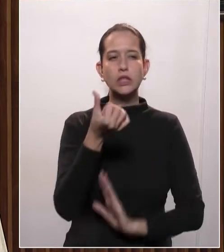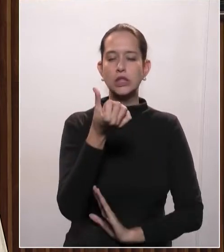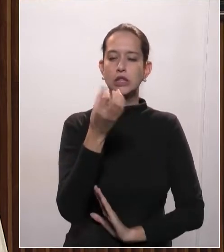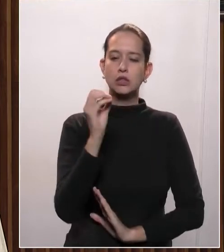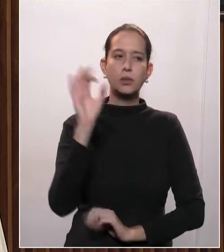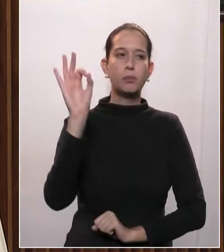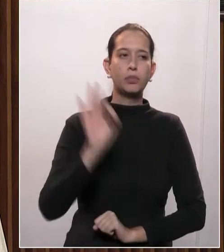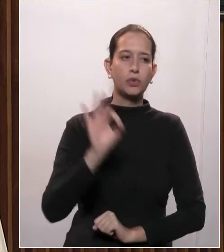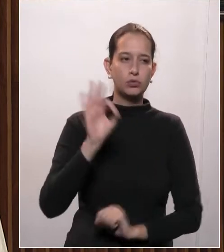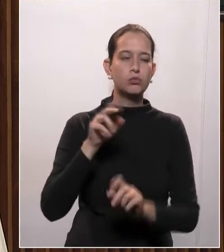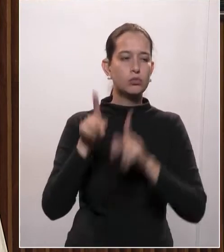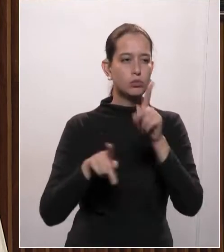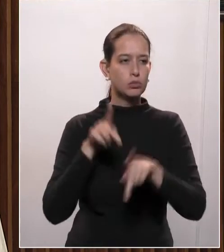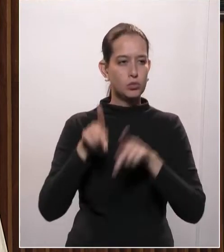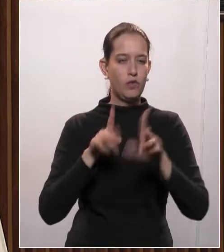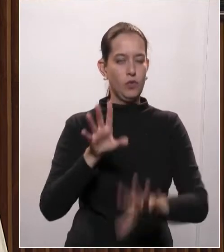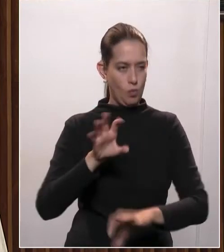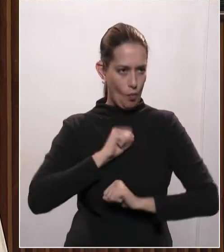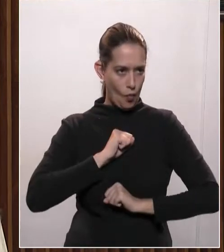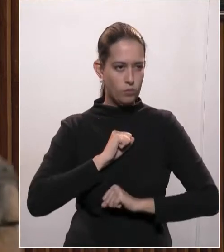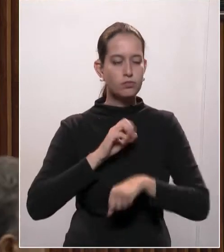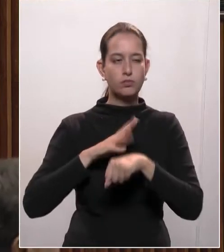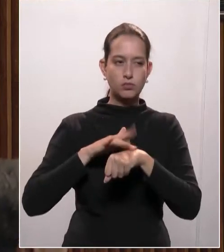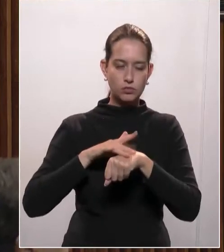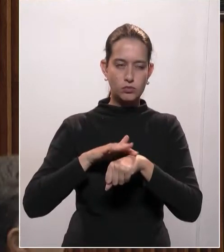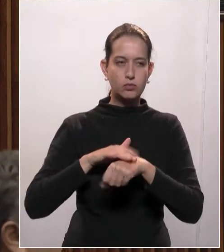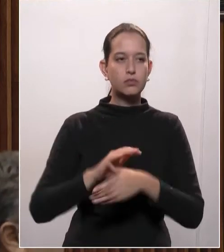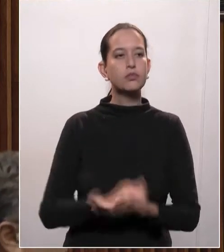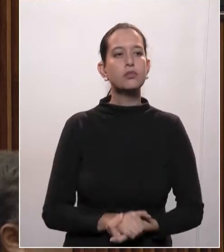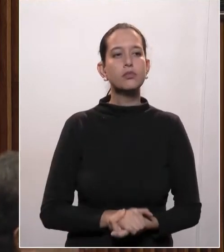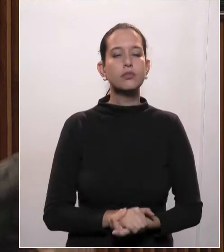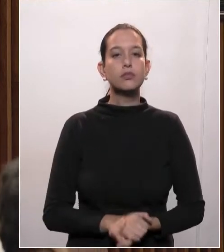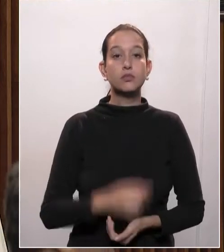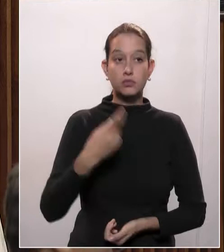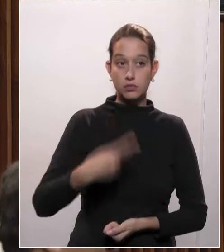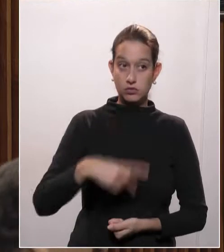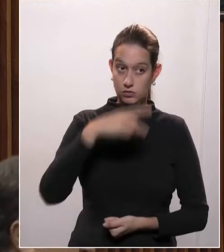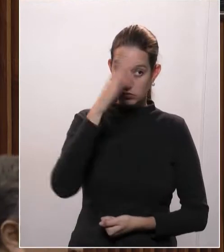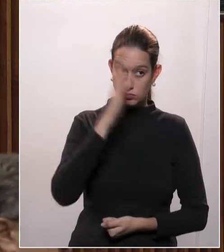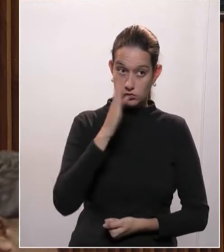e aqui deve passar de 80%.